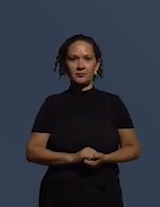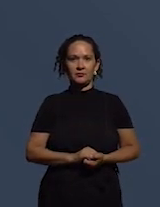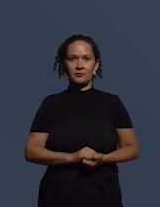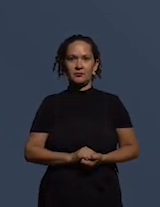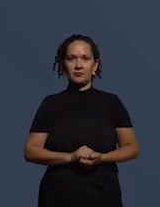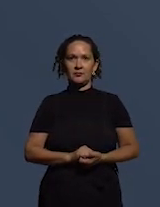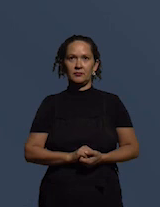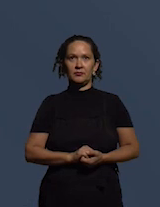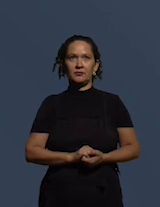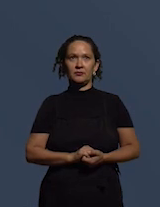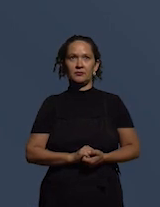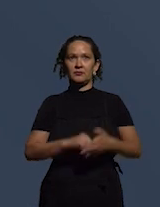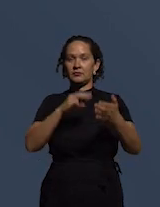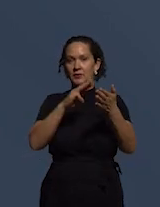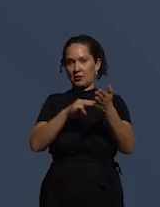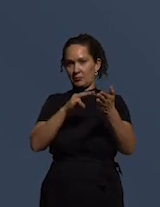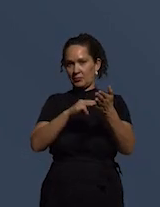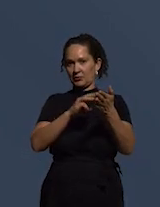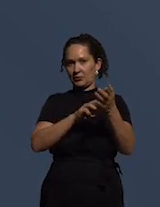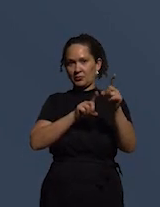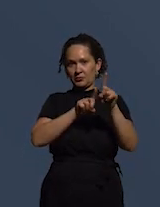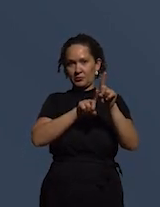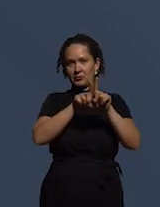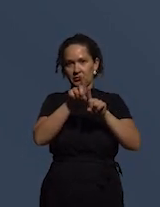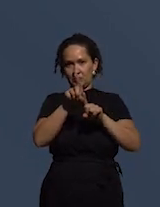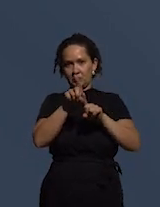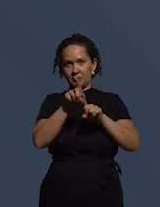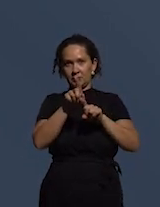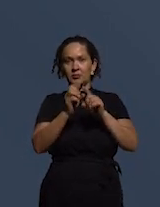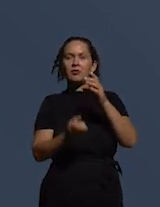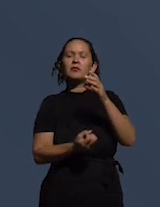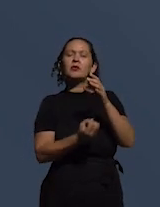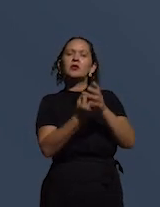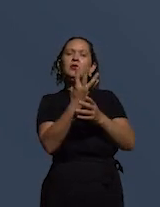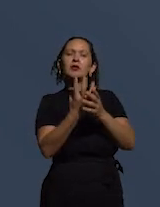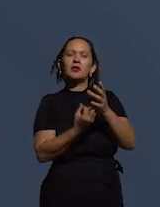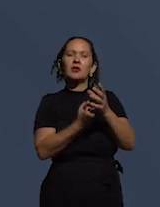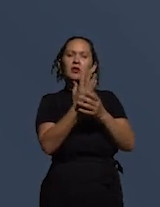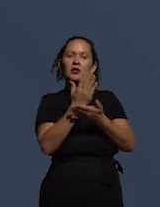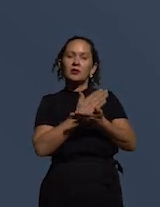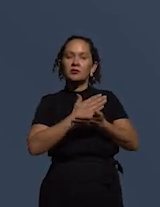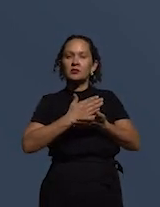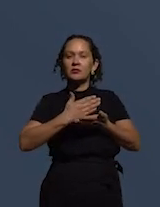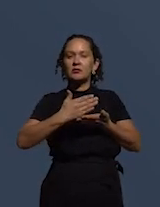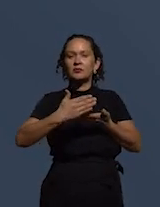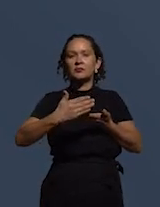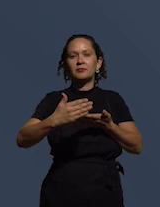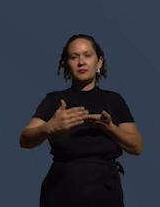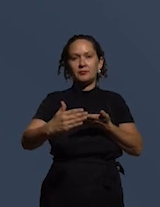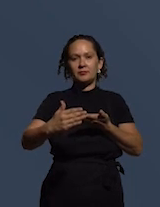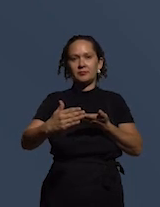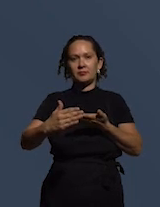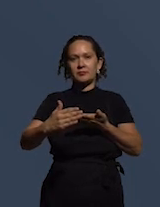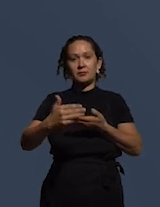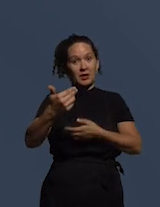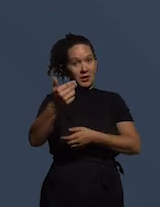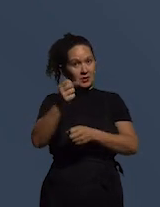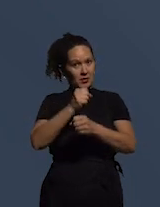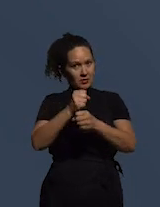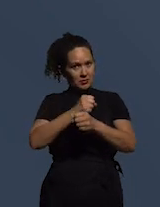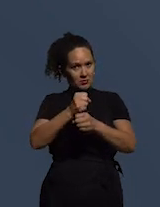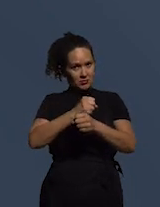a metodologia do índice ela foi feita a partir de 10 anos de